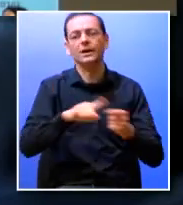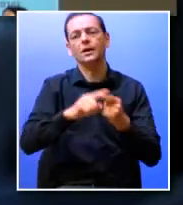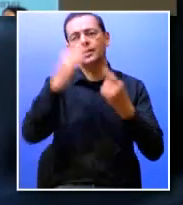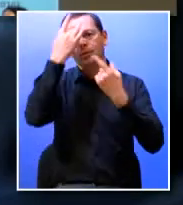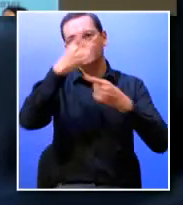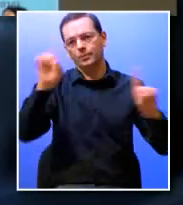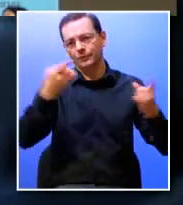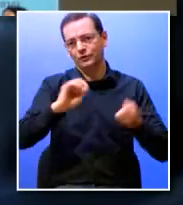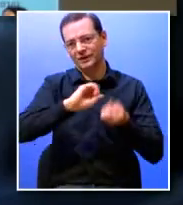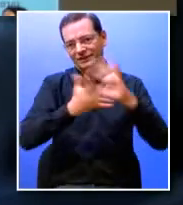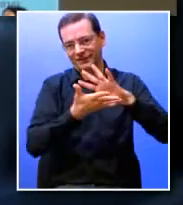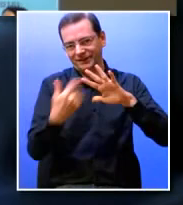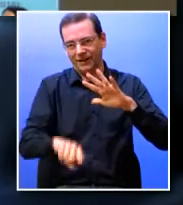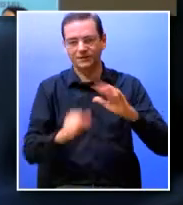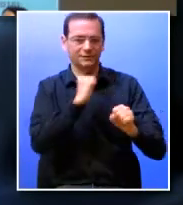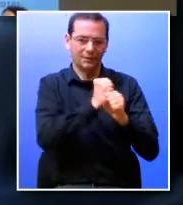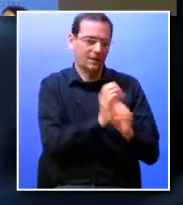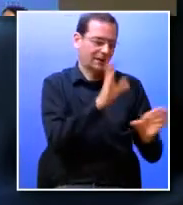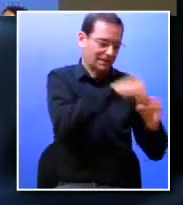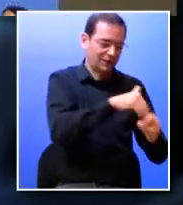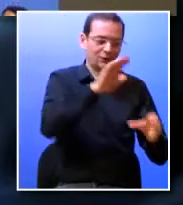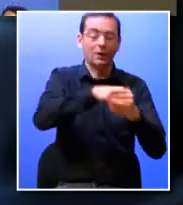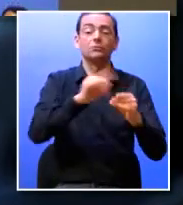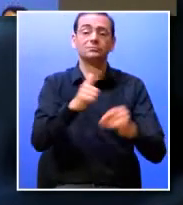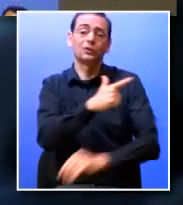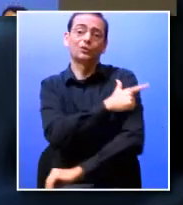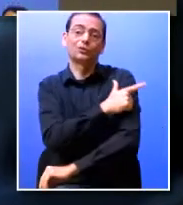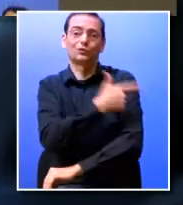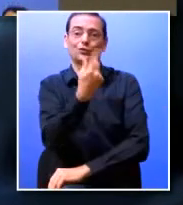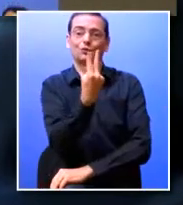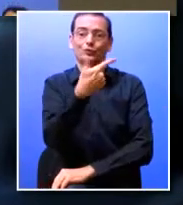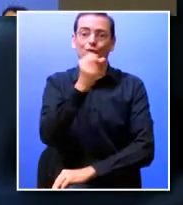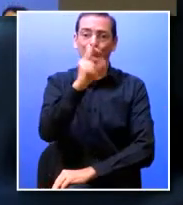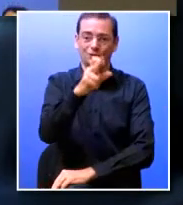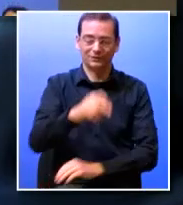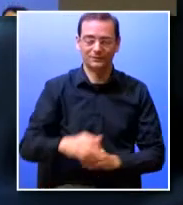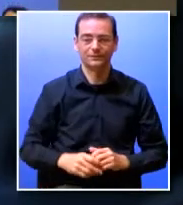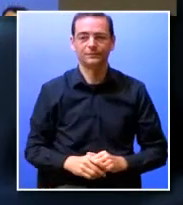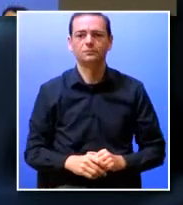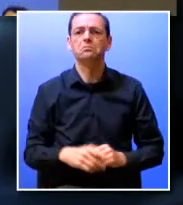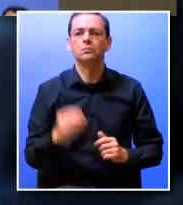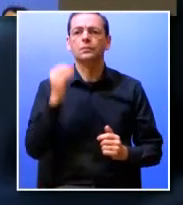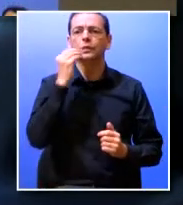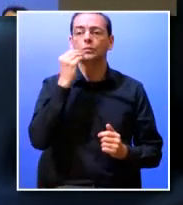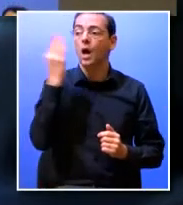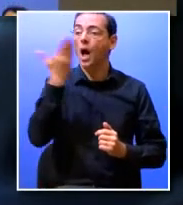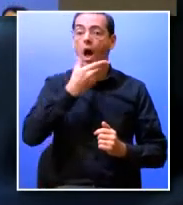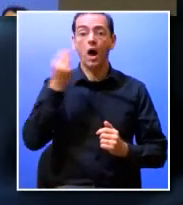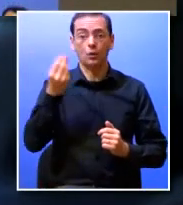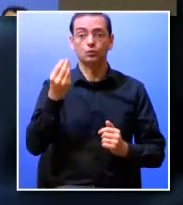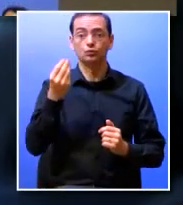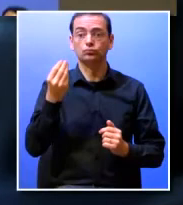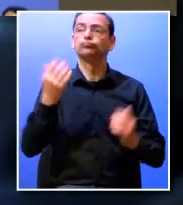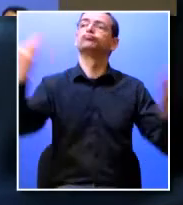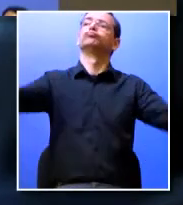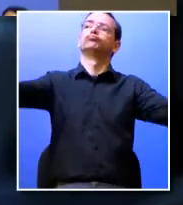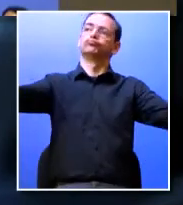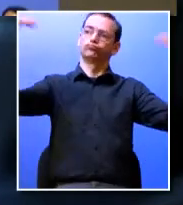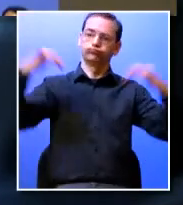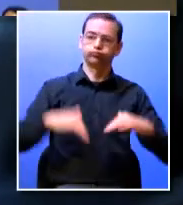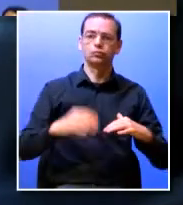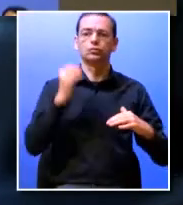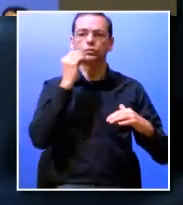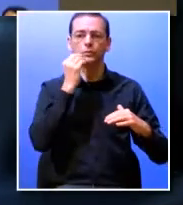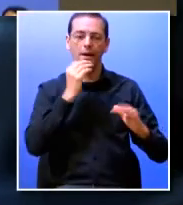trabalhar com estes novos estudantes aos quais chamamos tutores desta forma recebemos os alunos preparando-os para